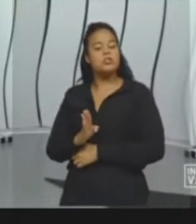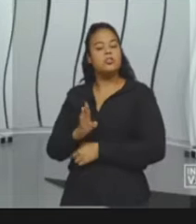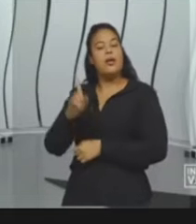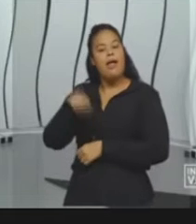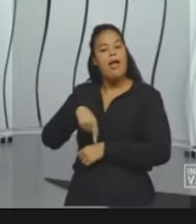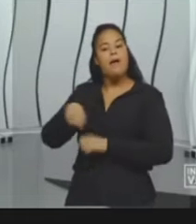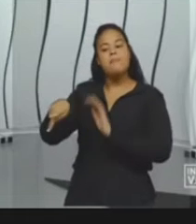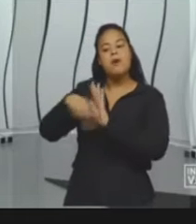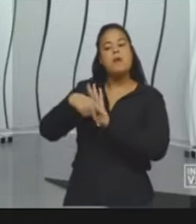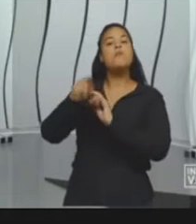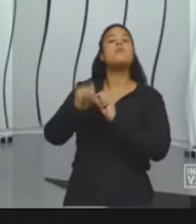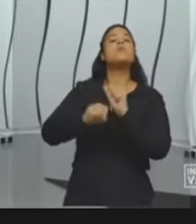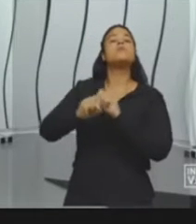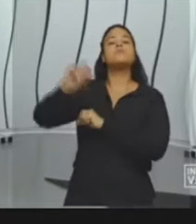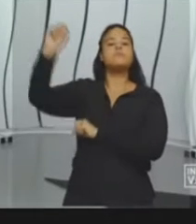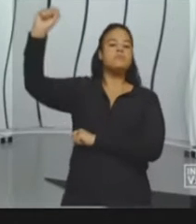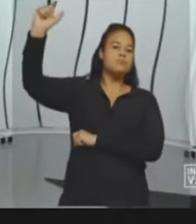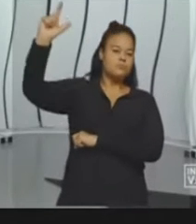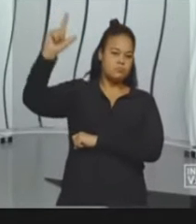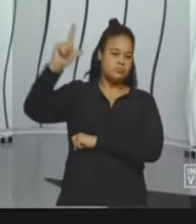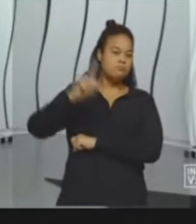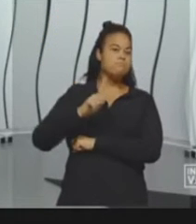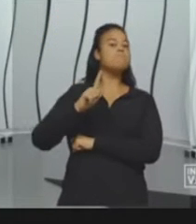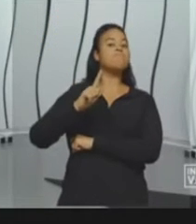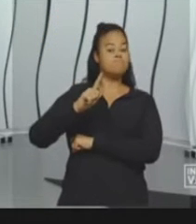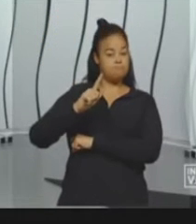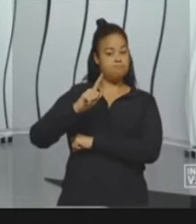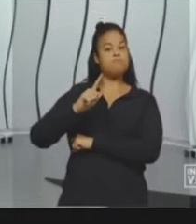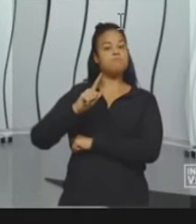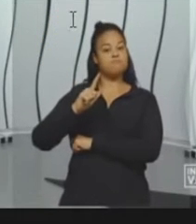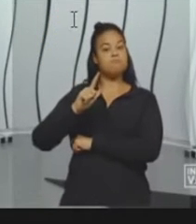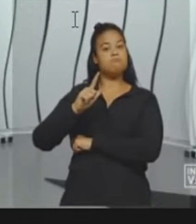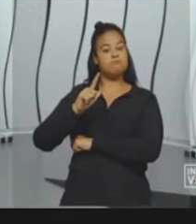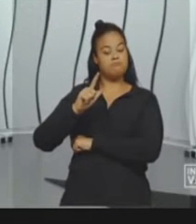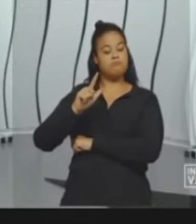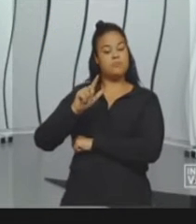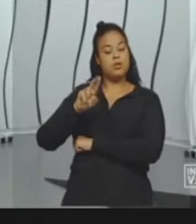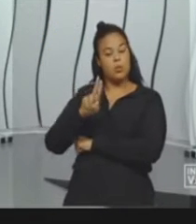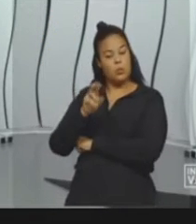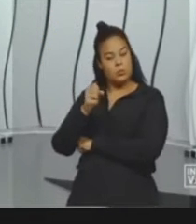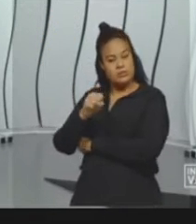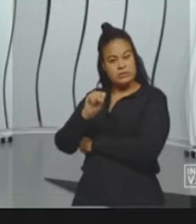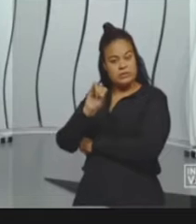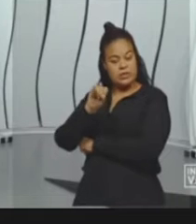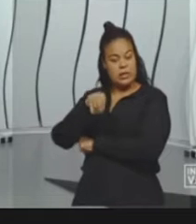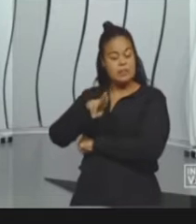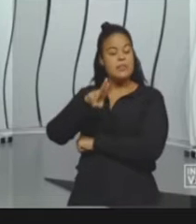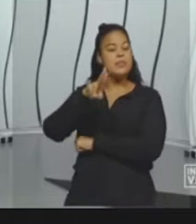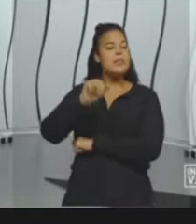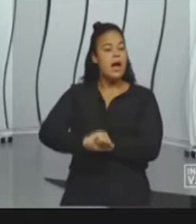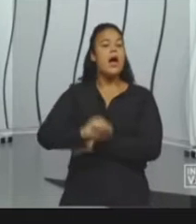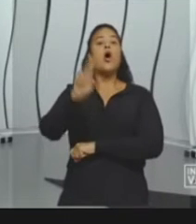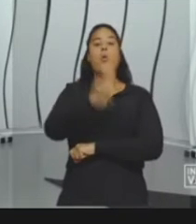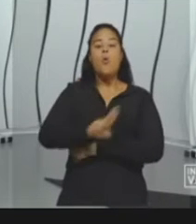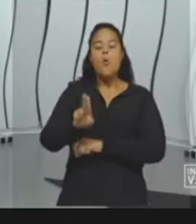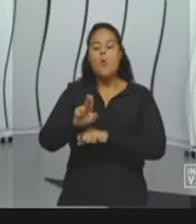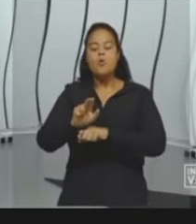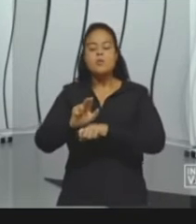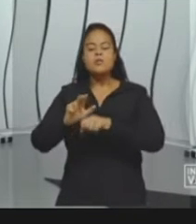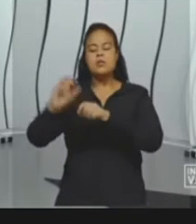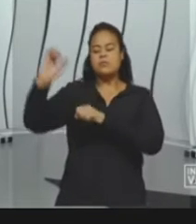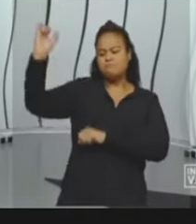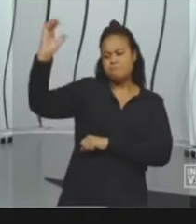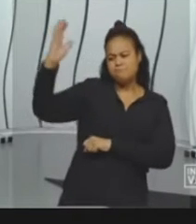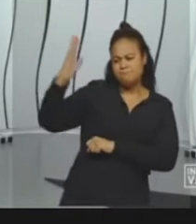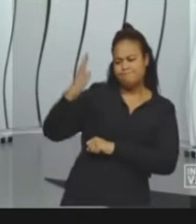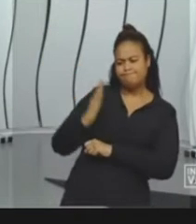Sol. Essas usinas, então, basicamente usam placas fotovoltaicas, só que em larga escala, né?